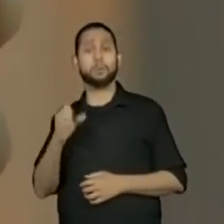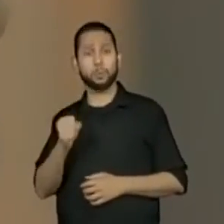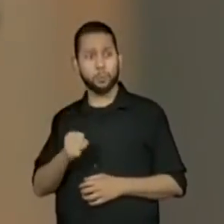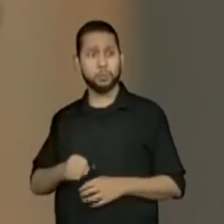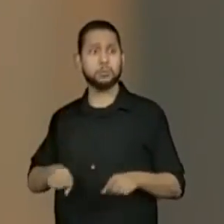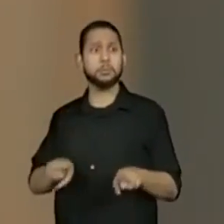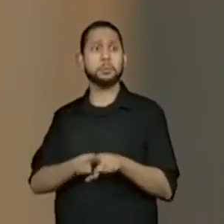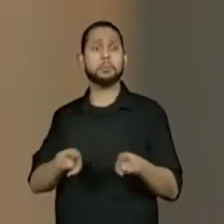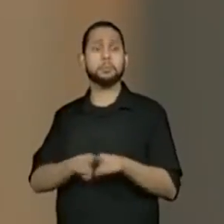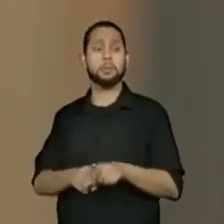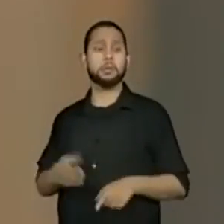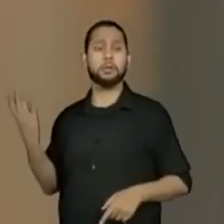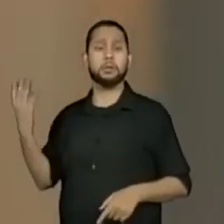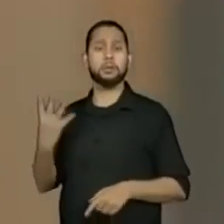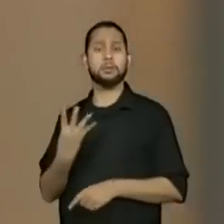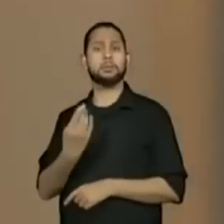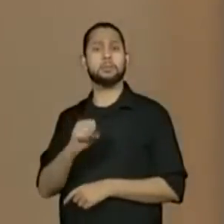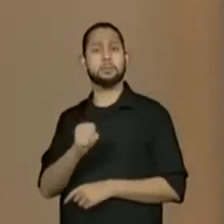48 também.